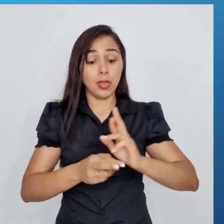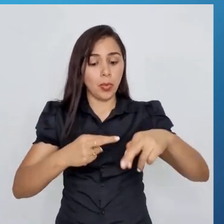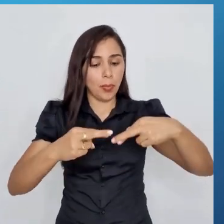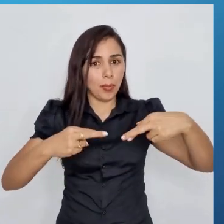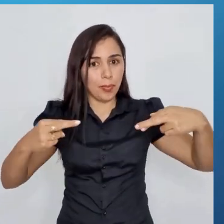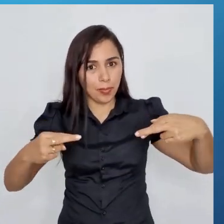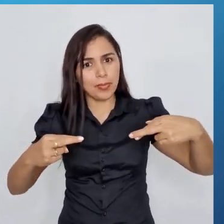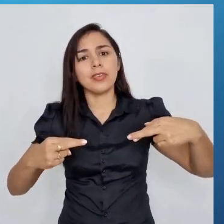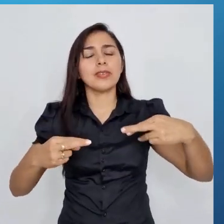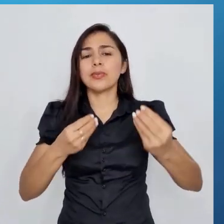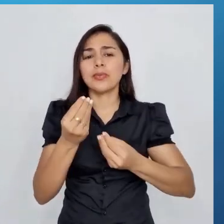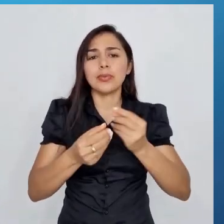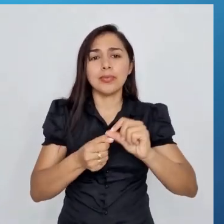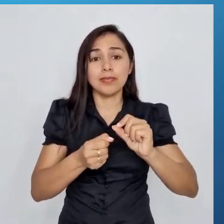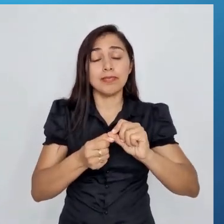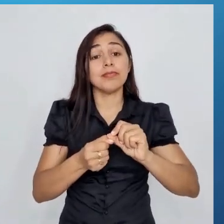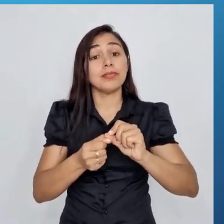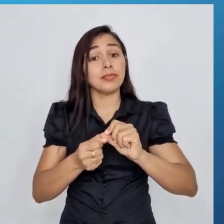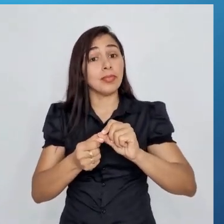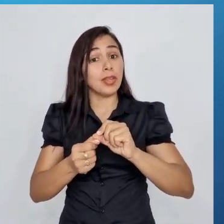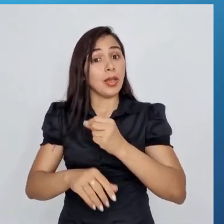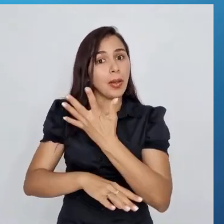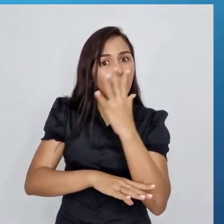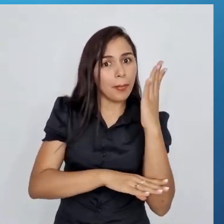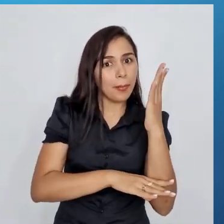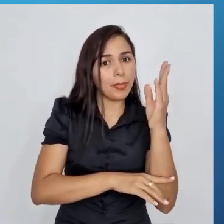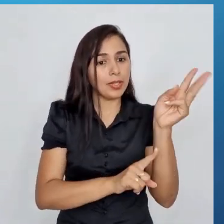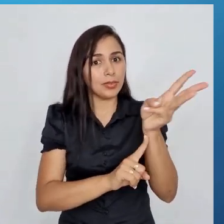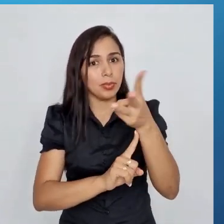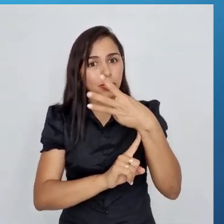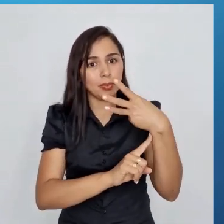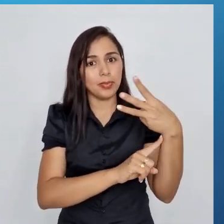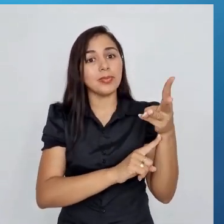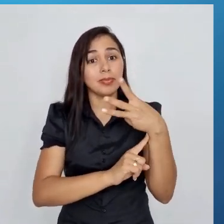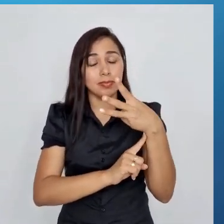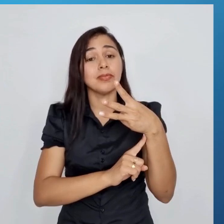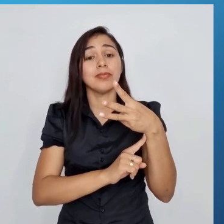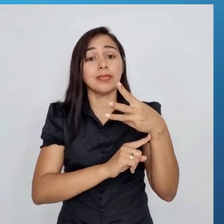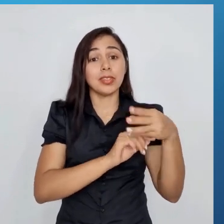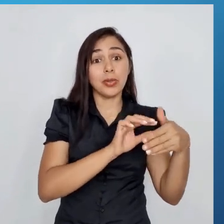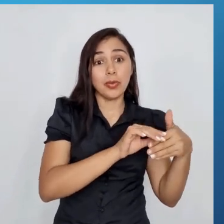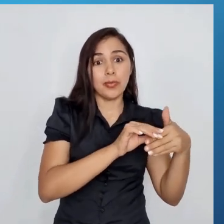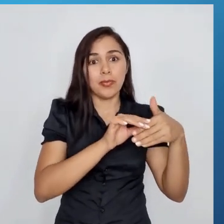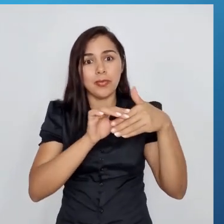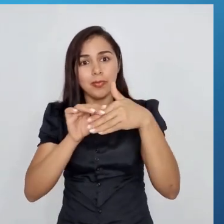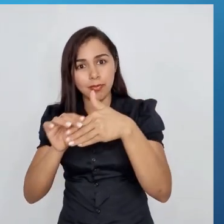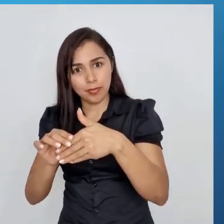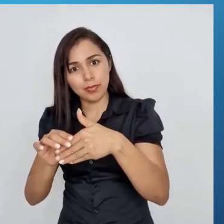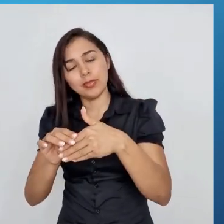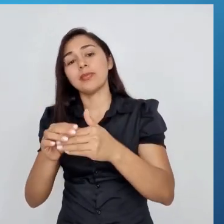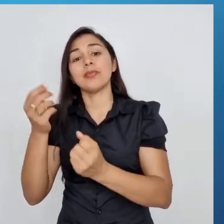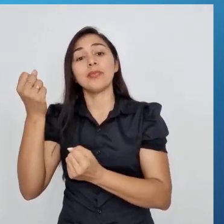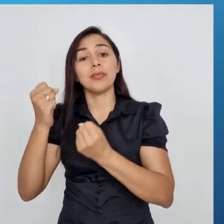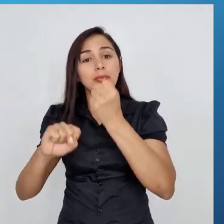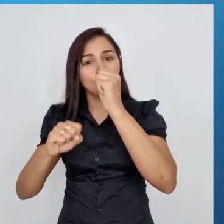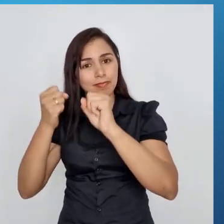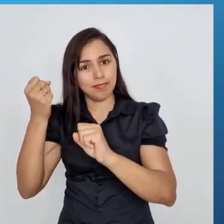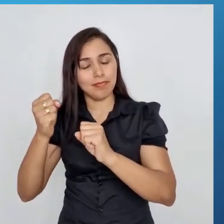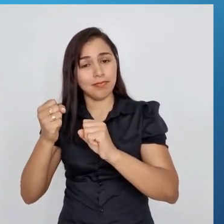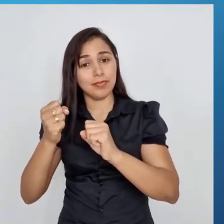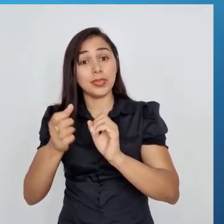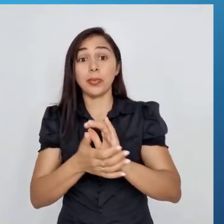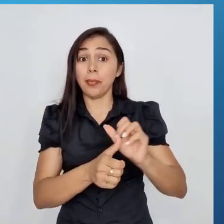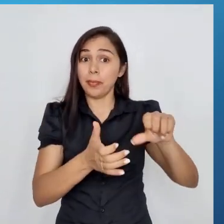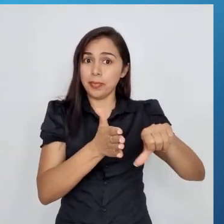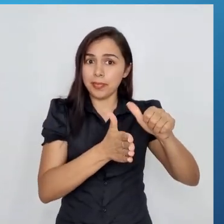feito de trigo, então trigo é a matéria-prima, tá? A matéria-prima, geralmente, ela vem do setor primário,